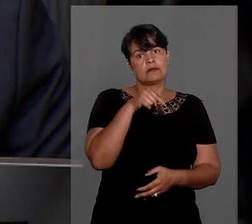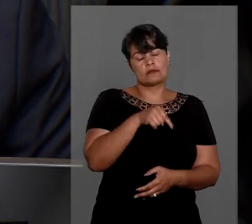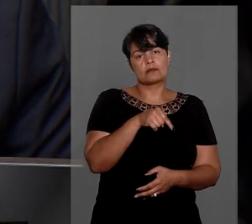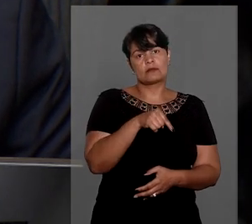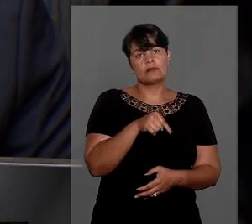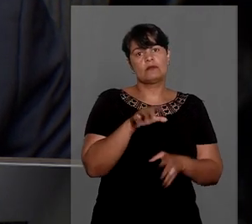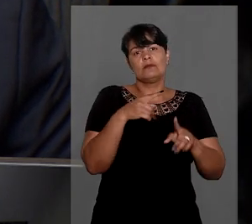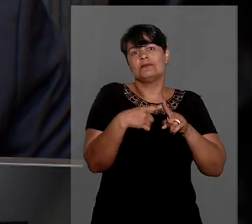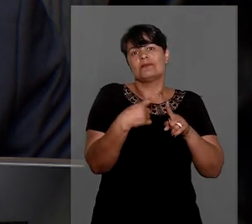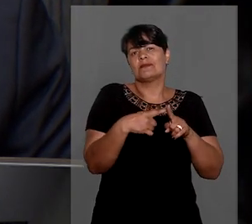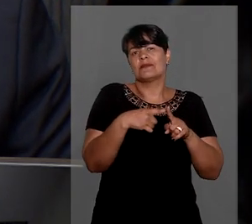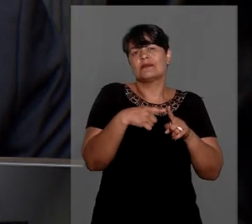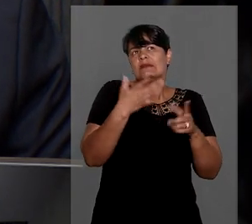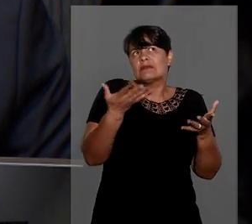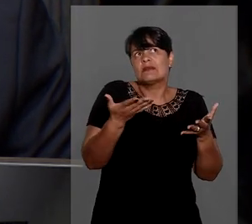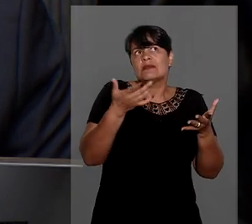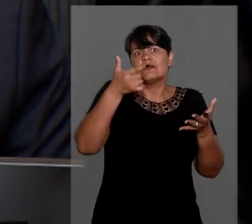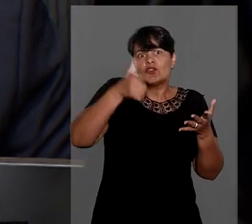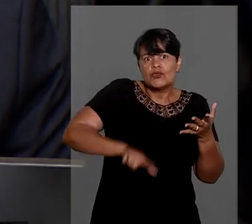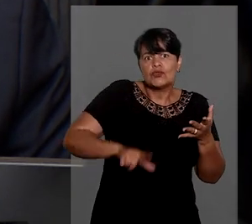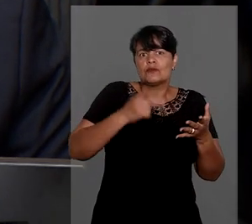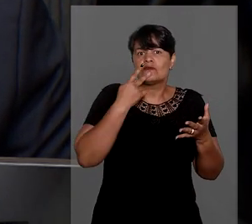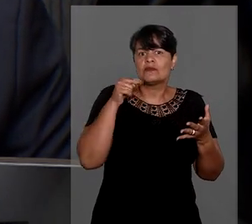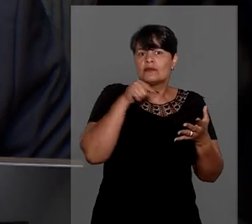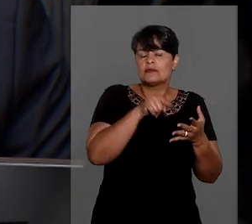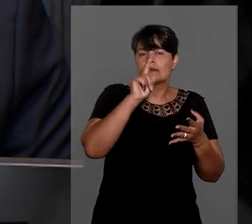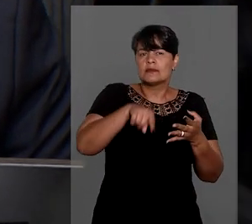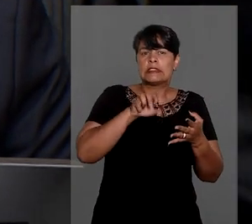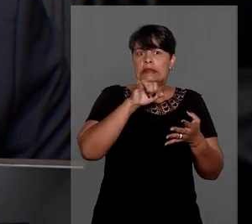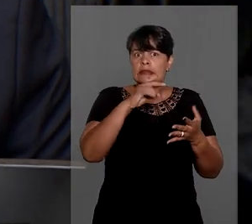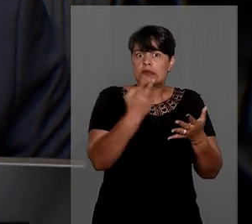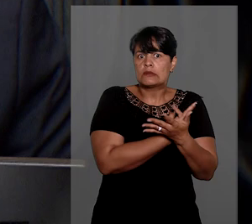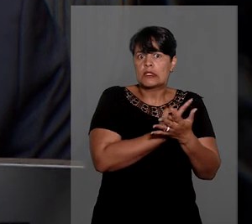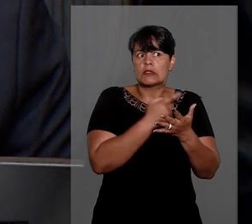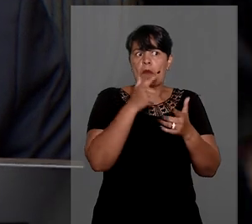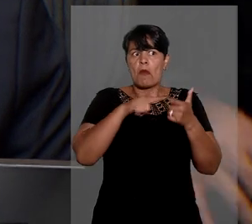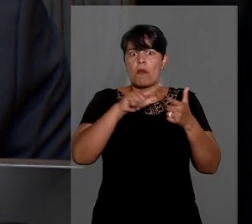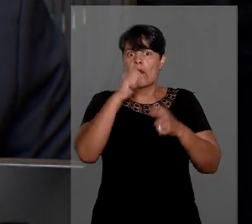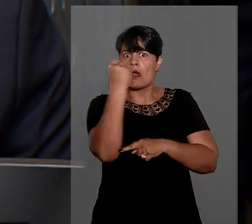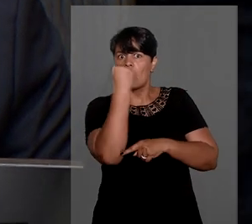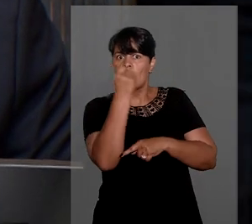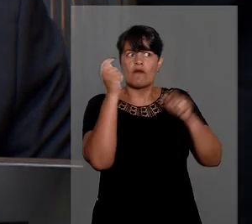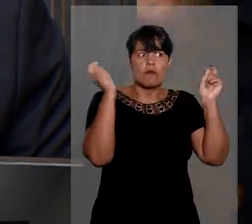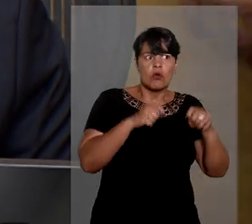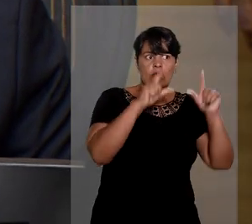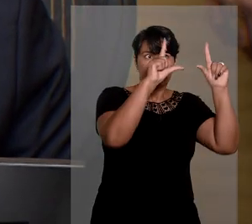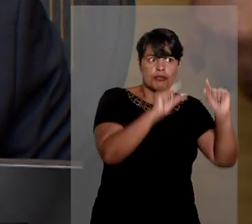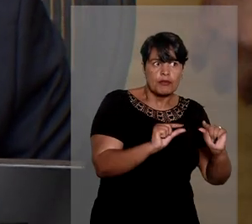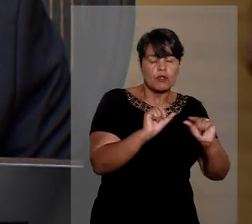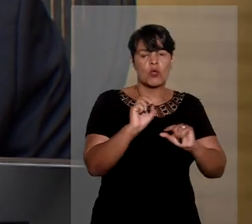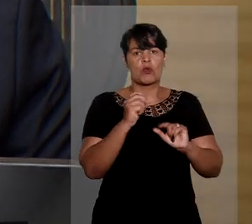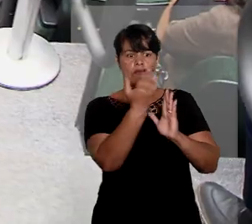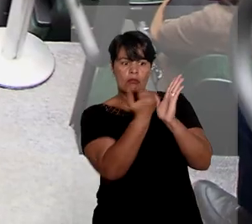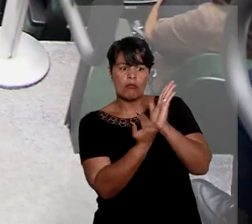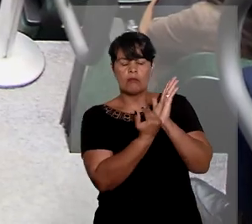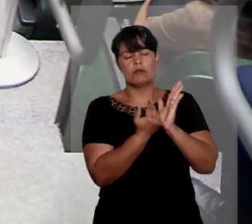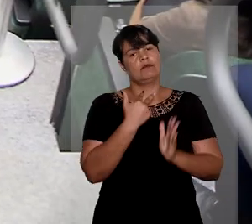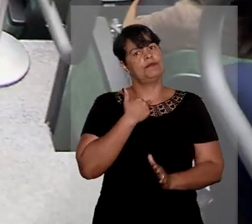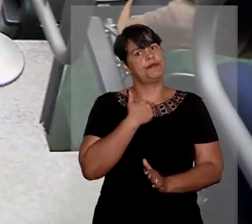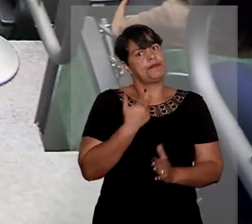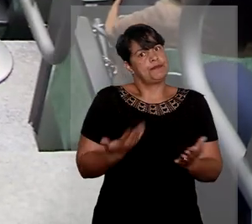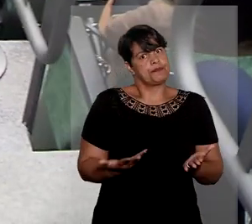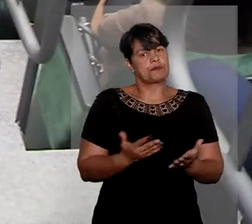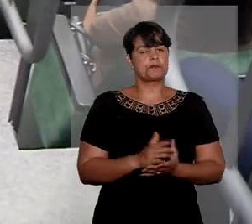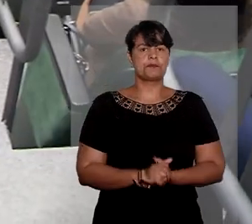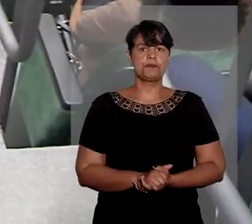da impossibilidade de que a aplicação da circunstância atenuante não pode conduzir à redução da pena abaixo do mínimo legal. Outras